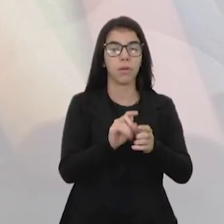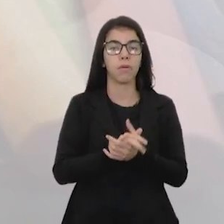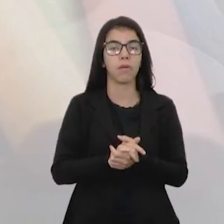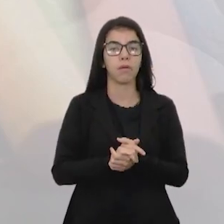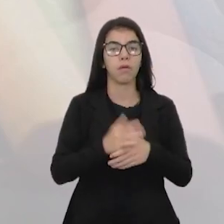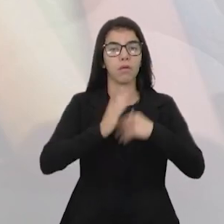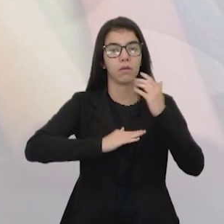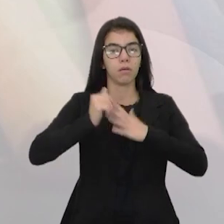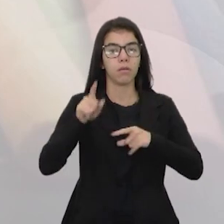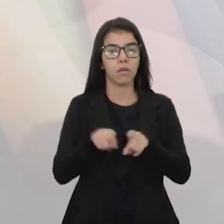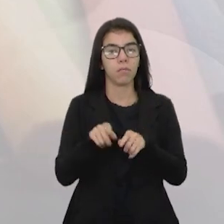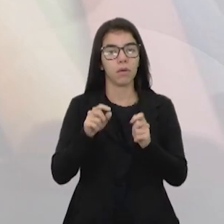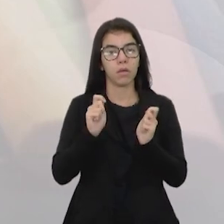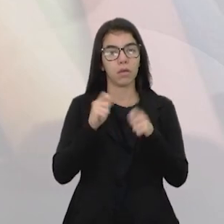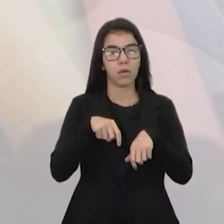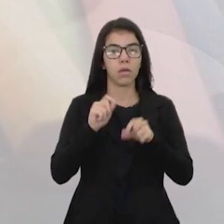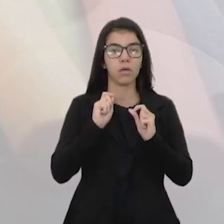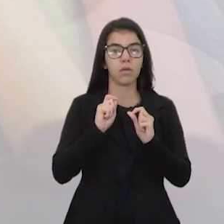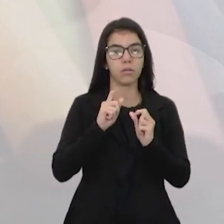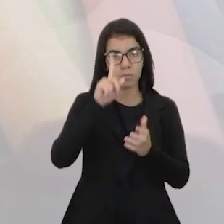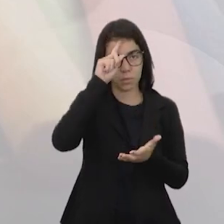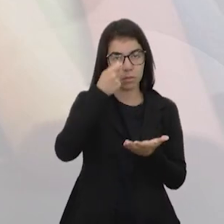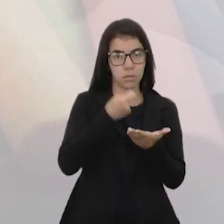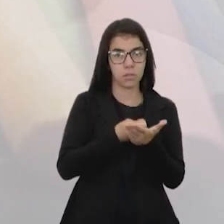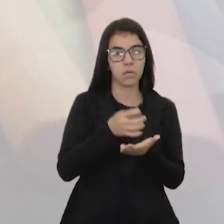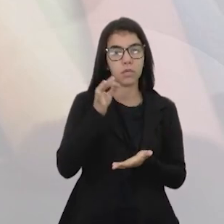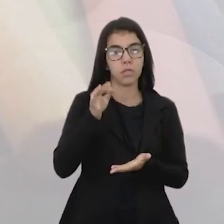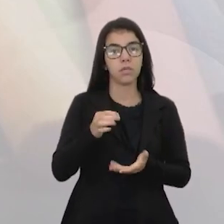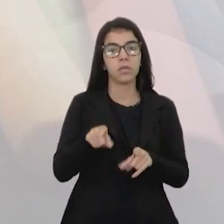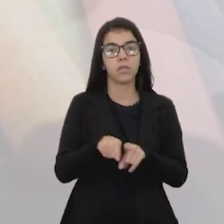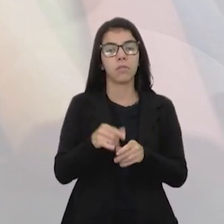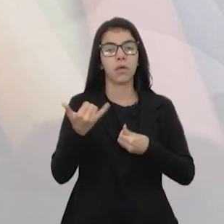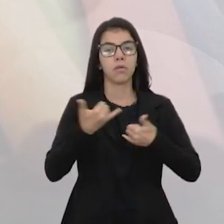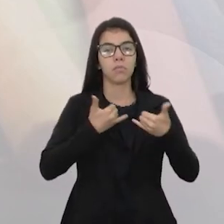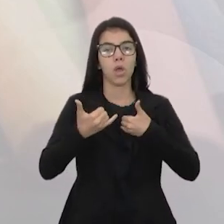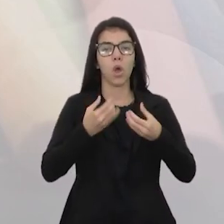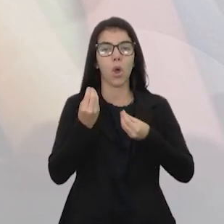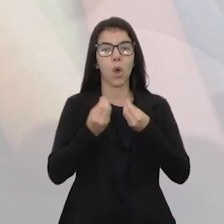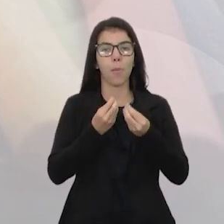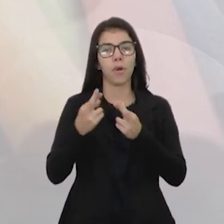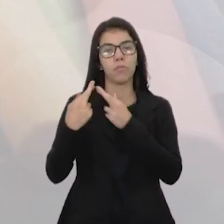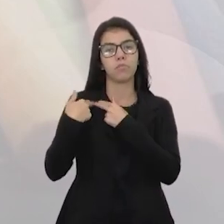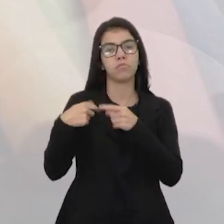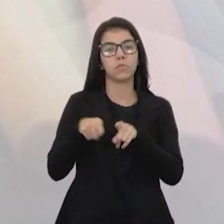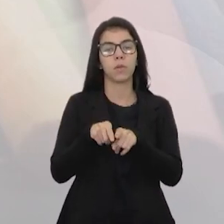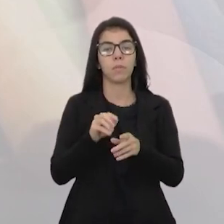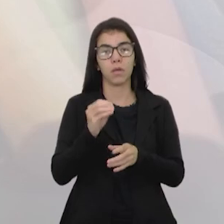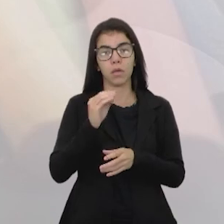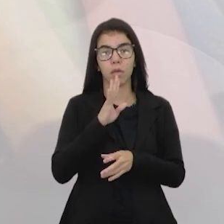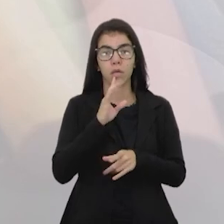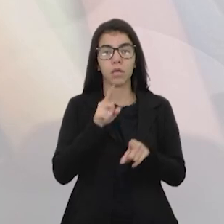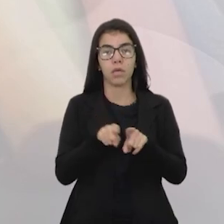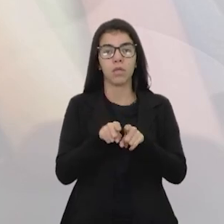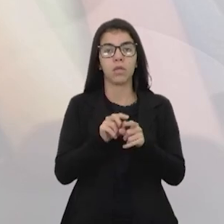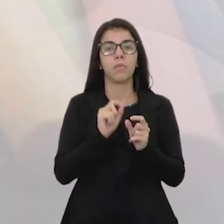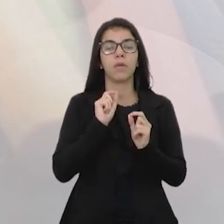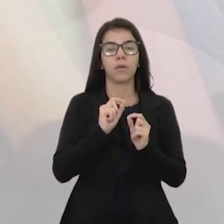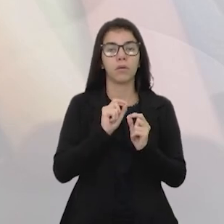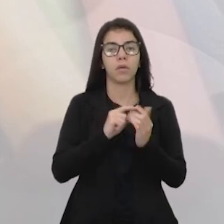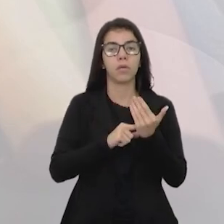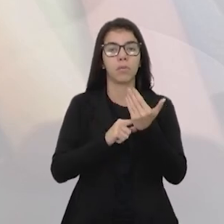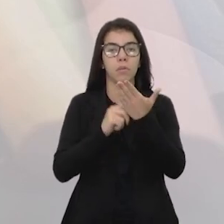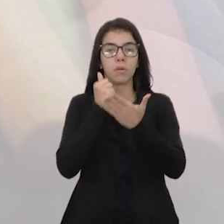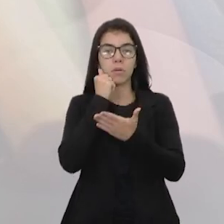E desenvolvemos a capacidade de tomar decisões informadas e responsáveis, reconhecendo e apreciando o papel da ciência e